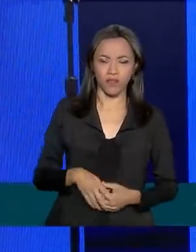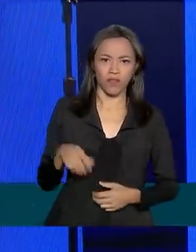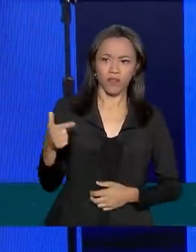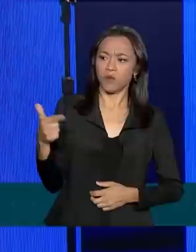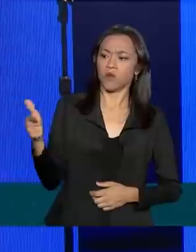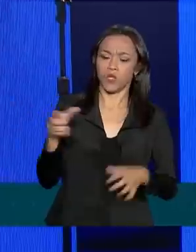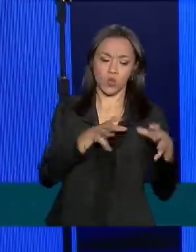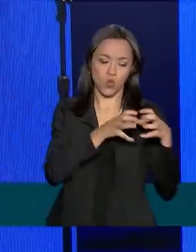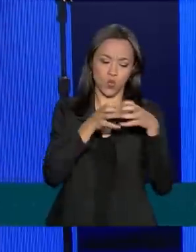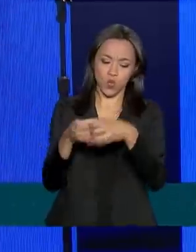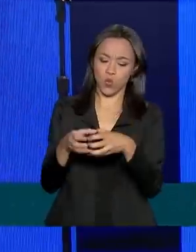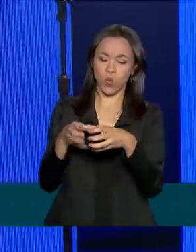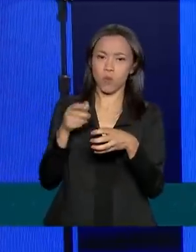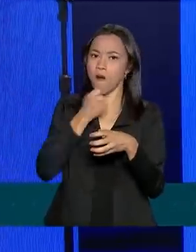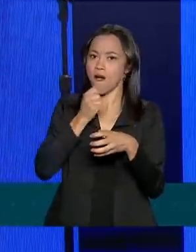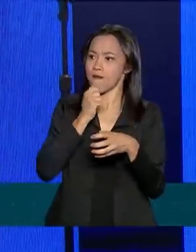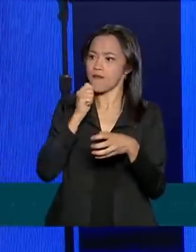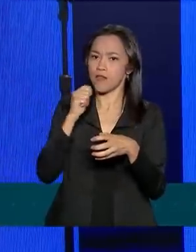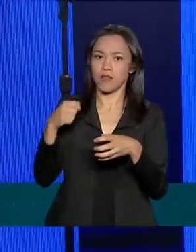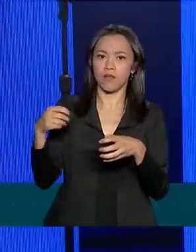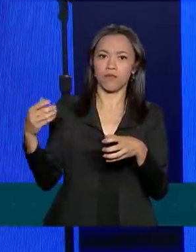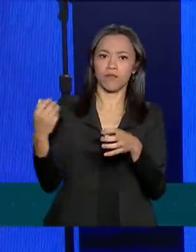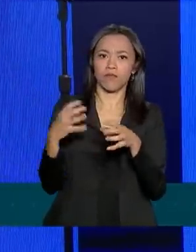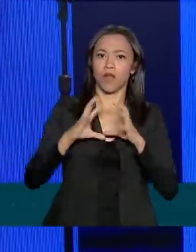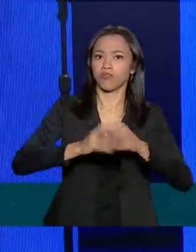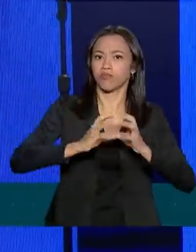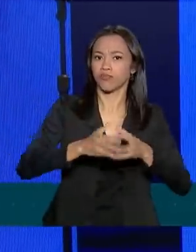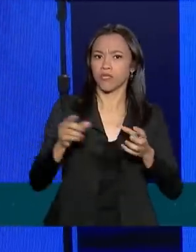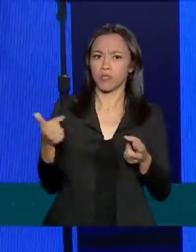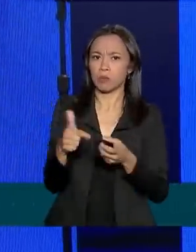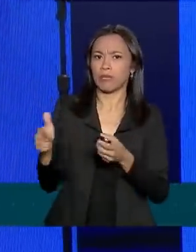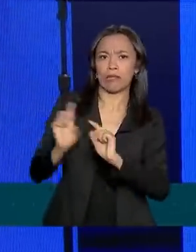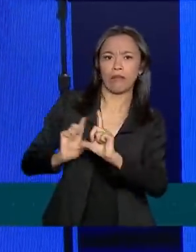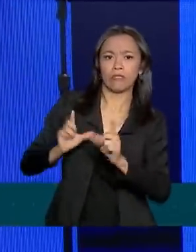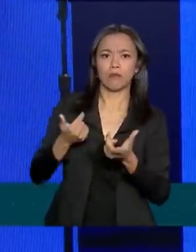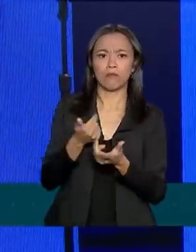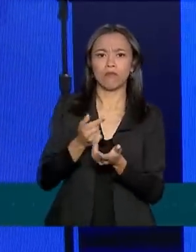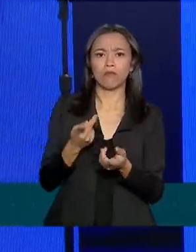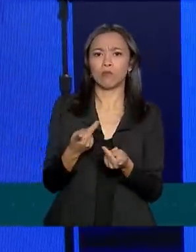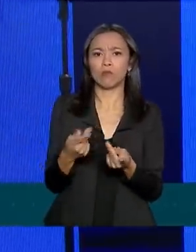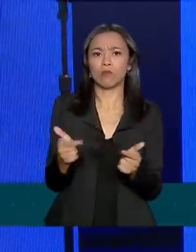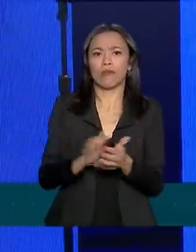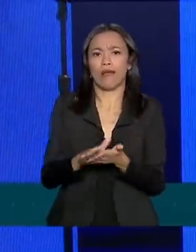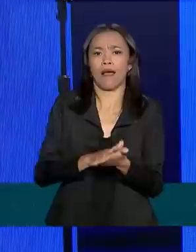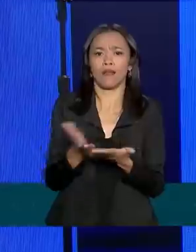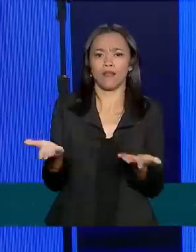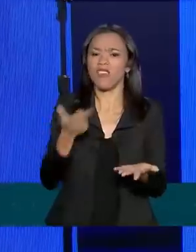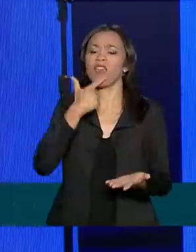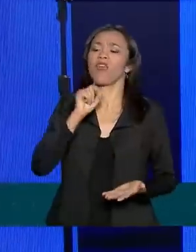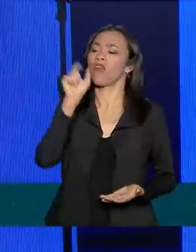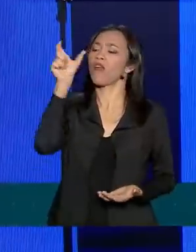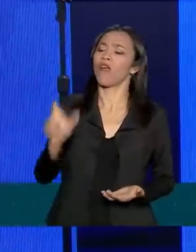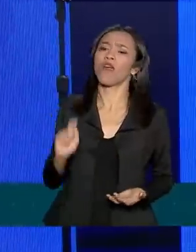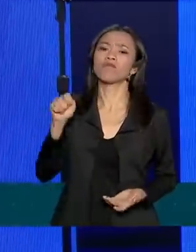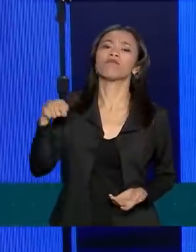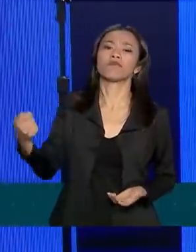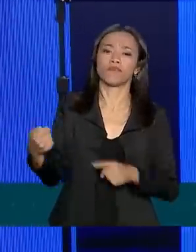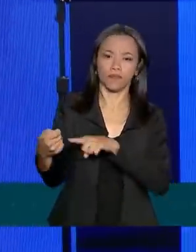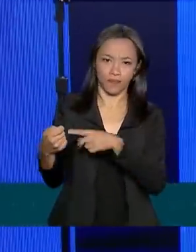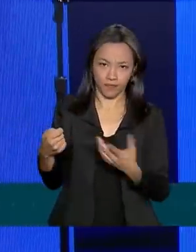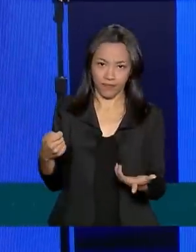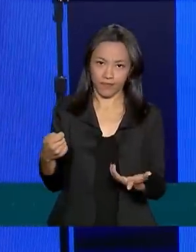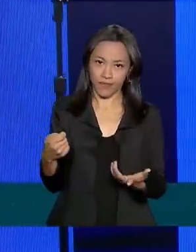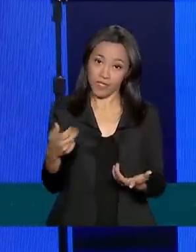tem um partido definido ainda, não tem televisão, não tem nada, e vai enfrentar os mesmos de sempre.